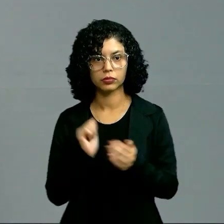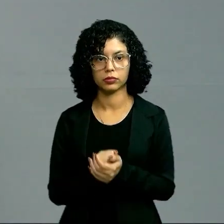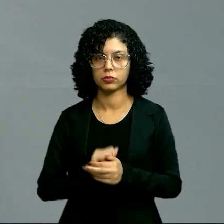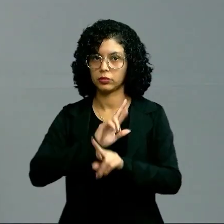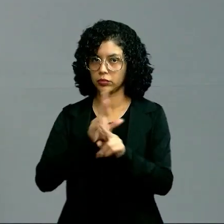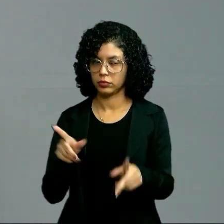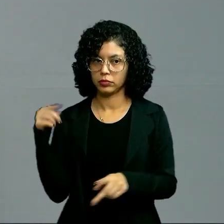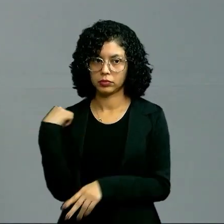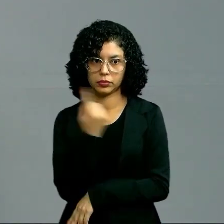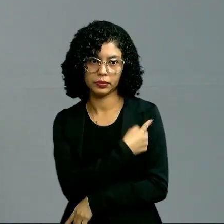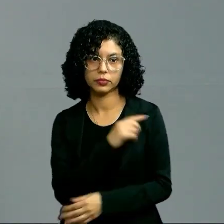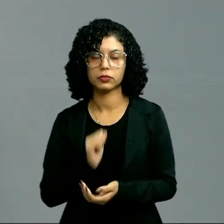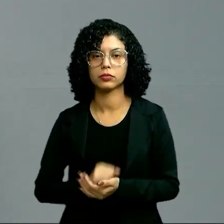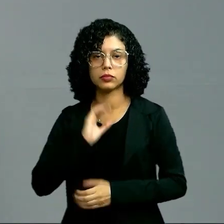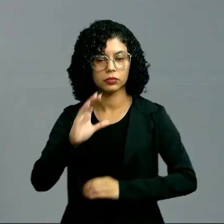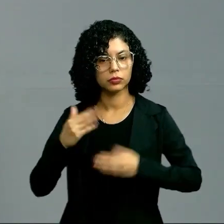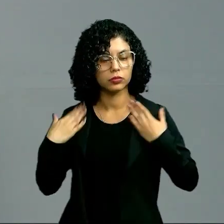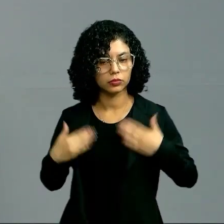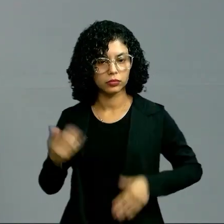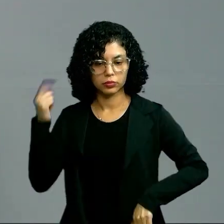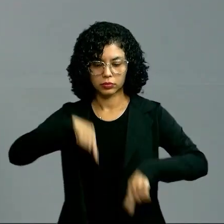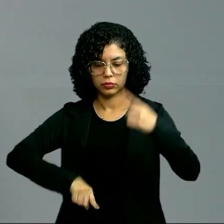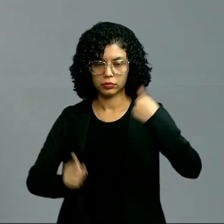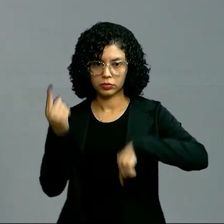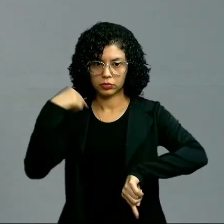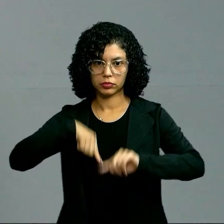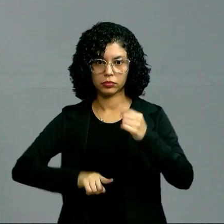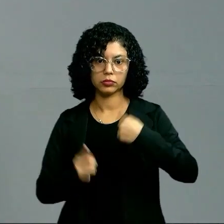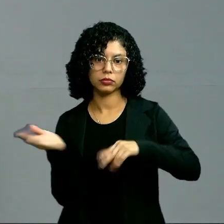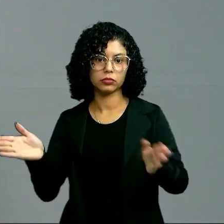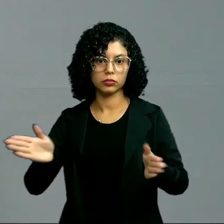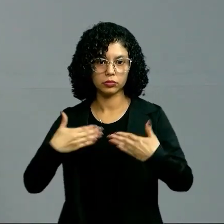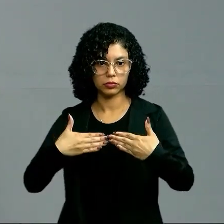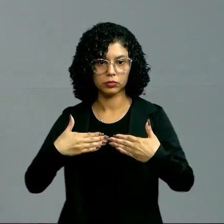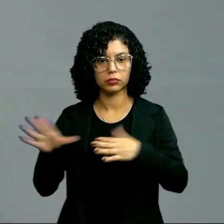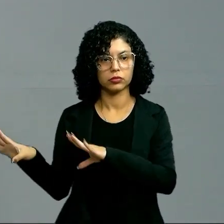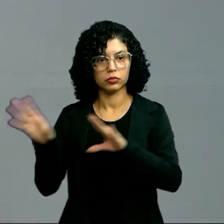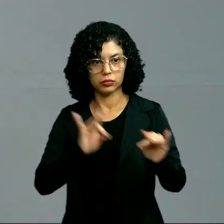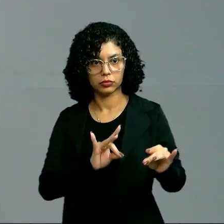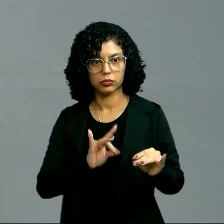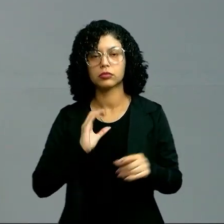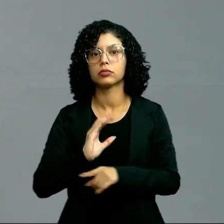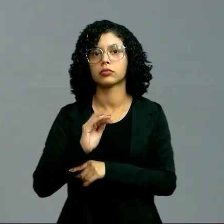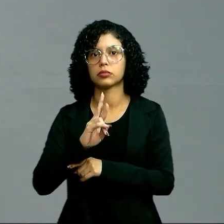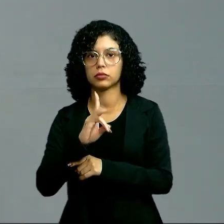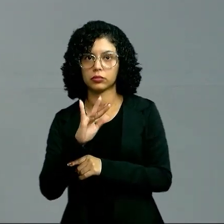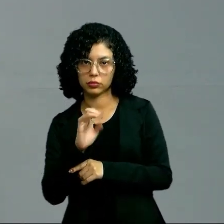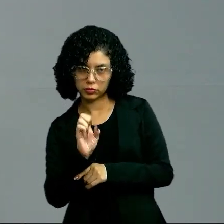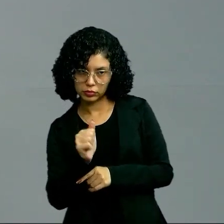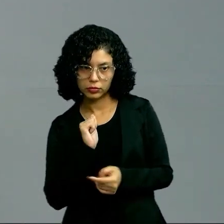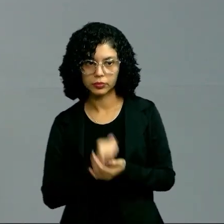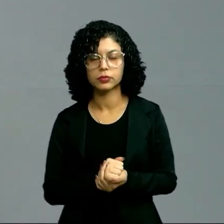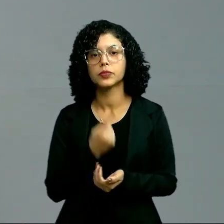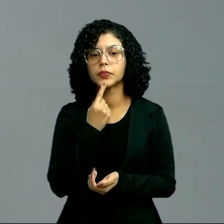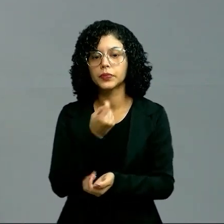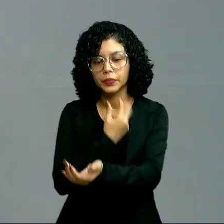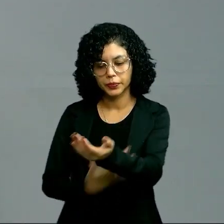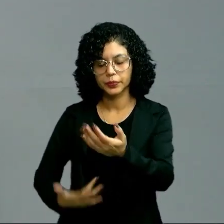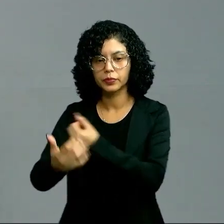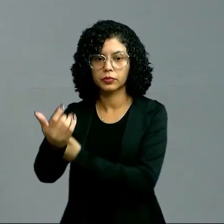diferente da gente. A nossa circulação, ela é fechada. Ela só ocorre através dos capilares, veias,